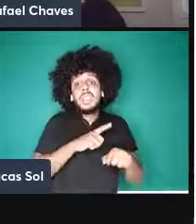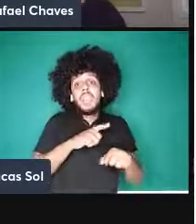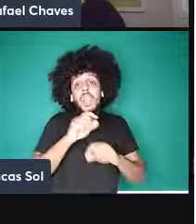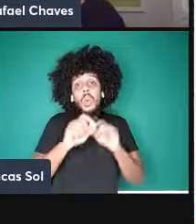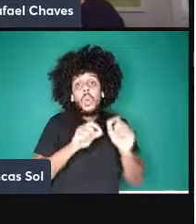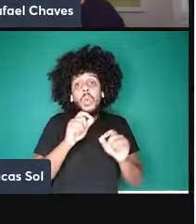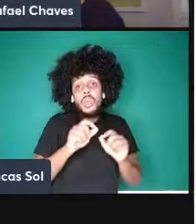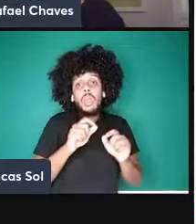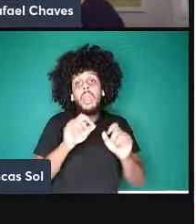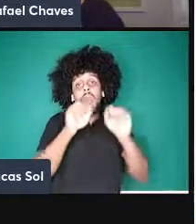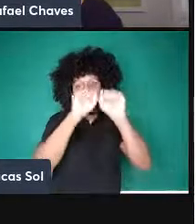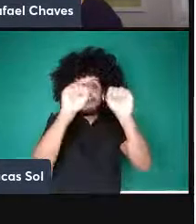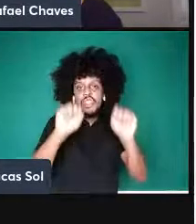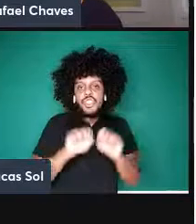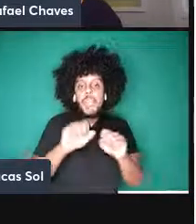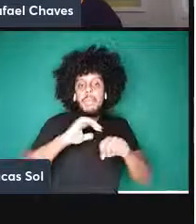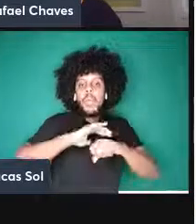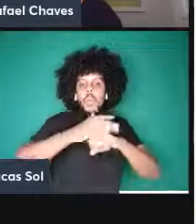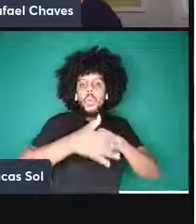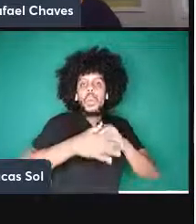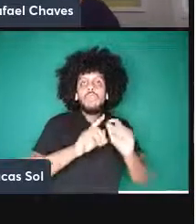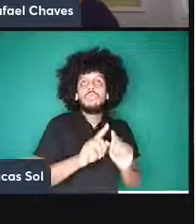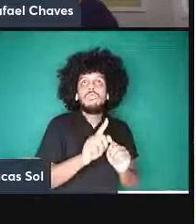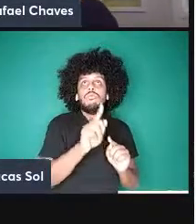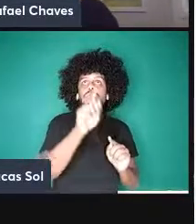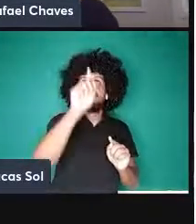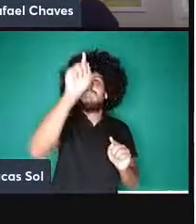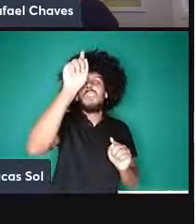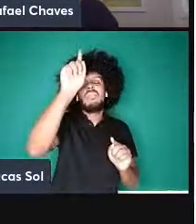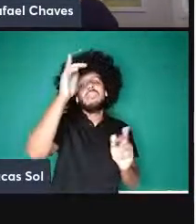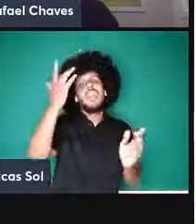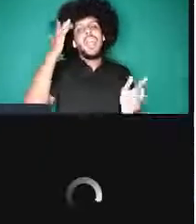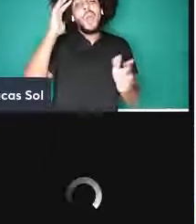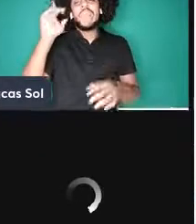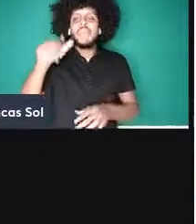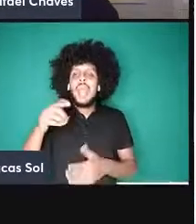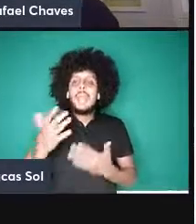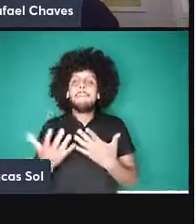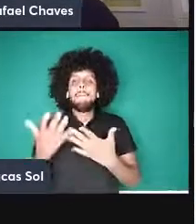então acho que é uma questão mais de prioridade do que de dinheiro